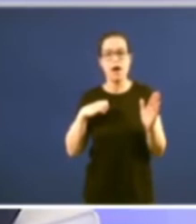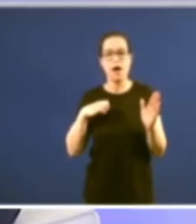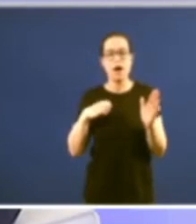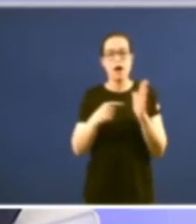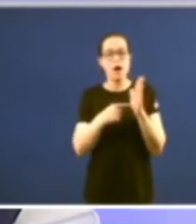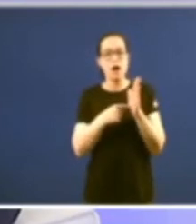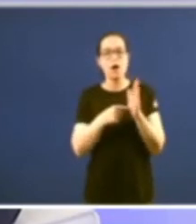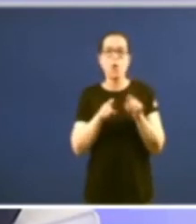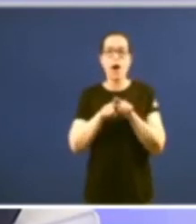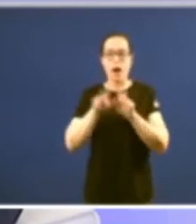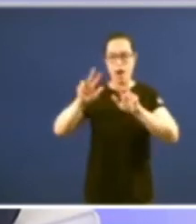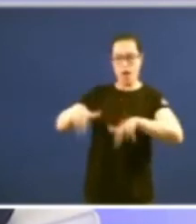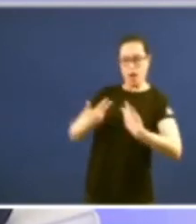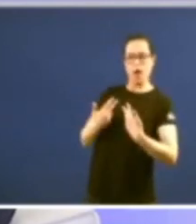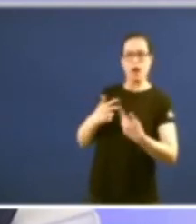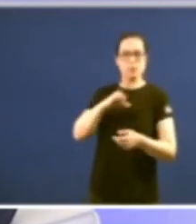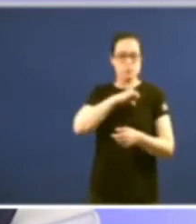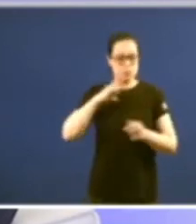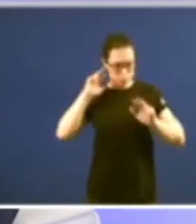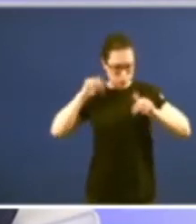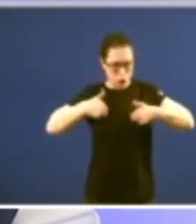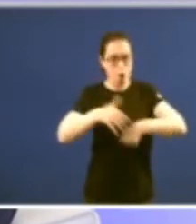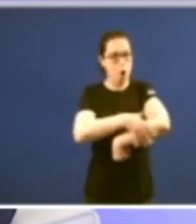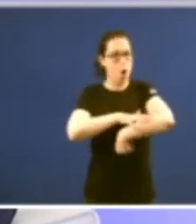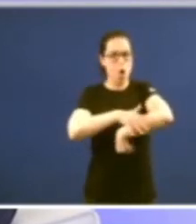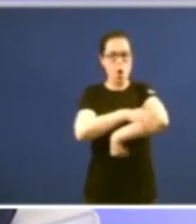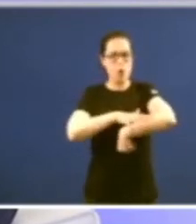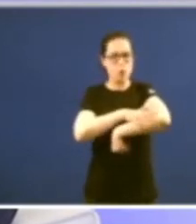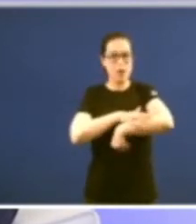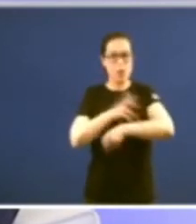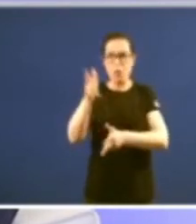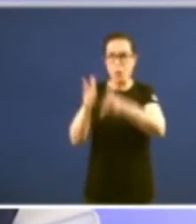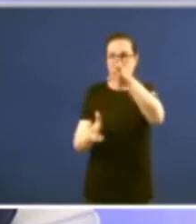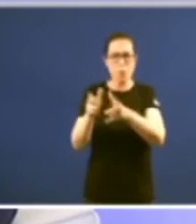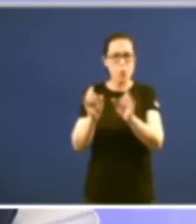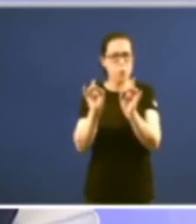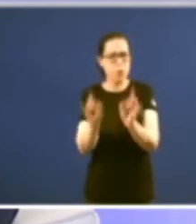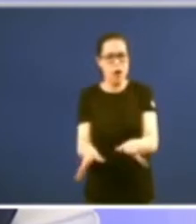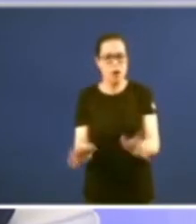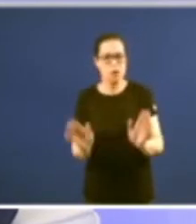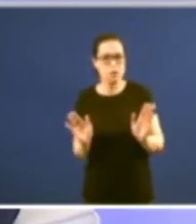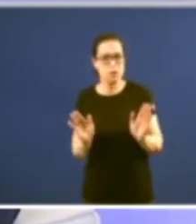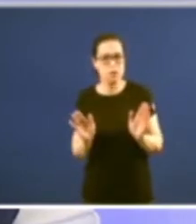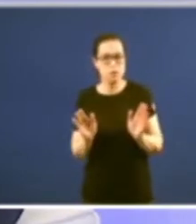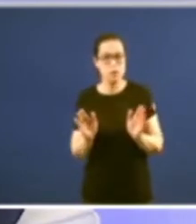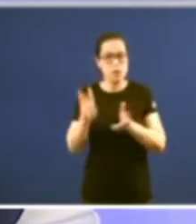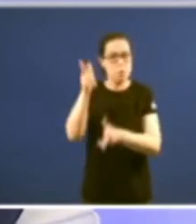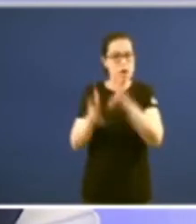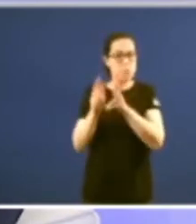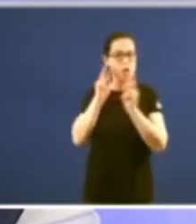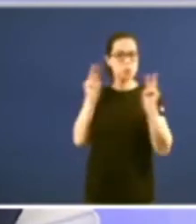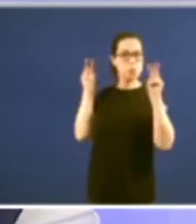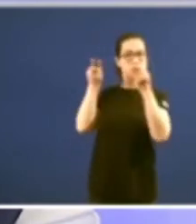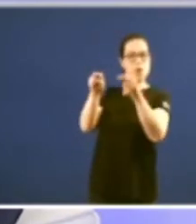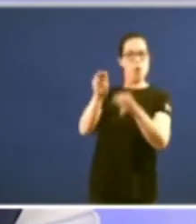permite autogovernarse como o Vasco non se modificou o Vasco e ninguén duda hoxe de que o País Vasco é unha comunidade que